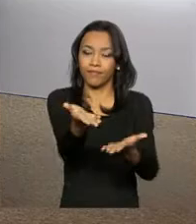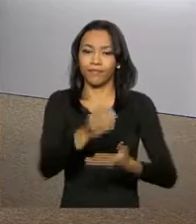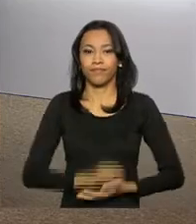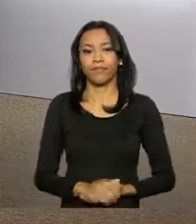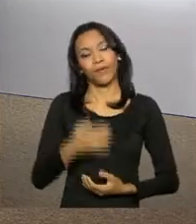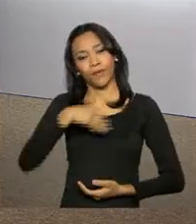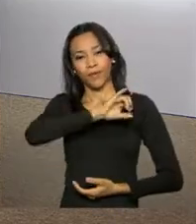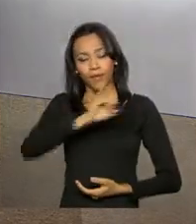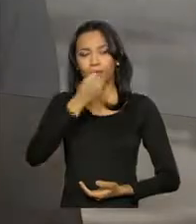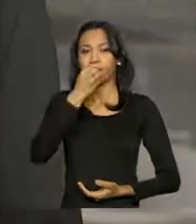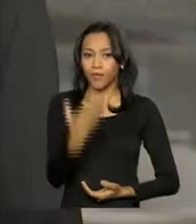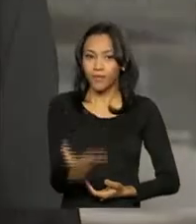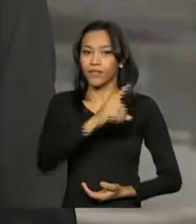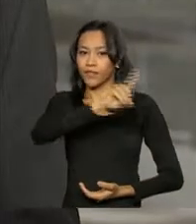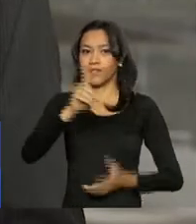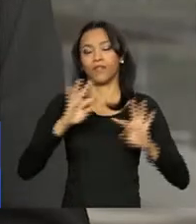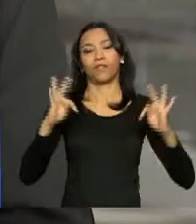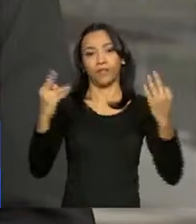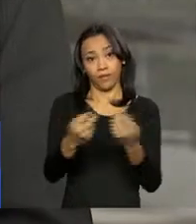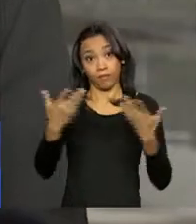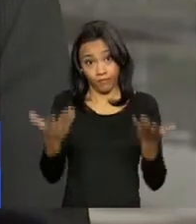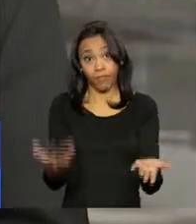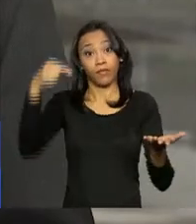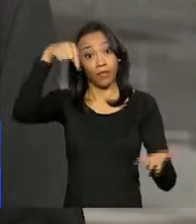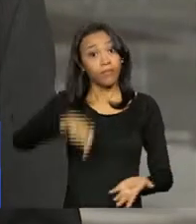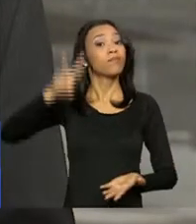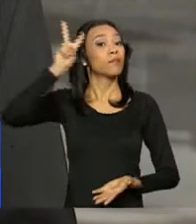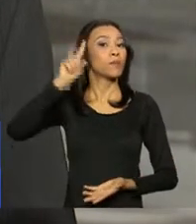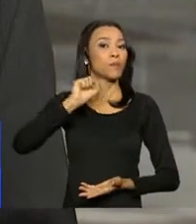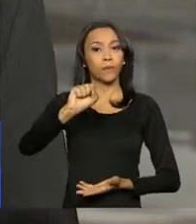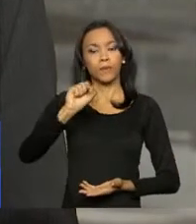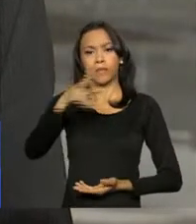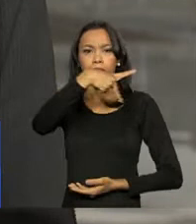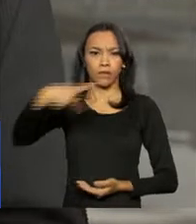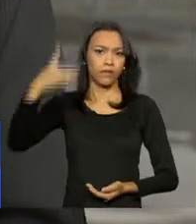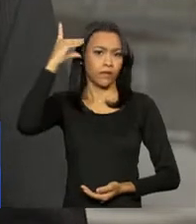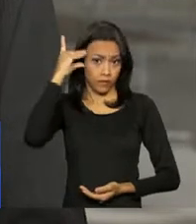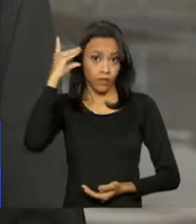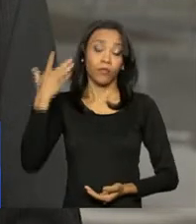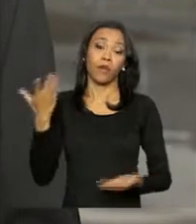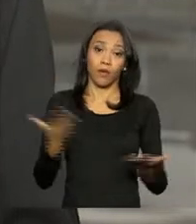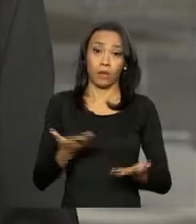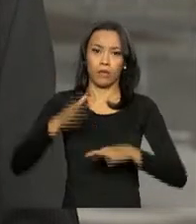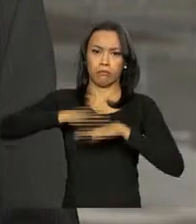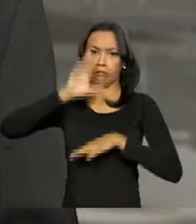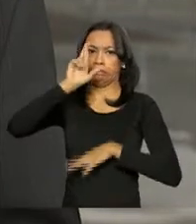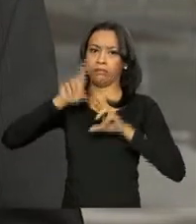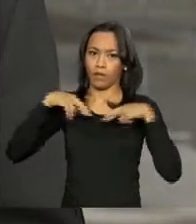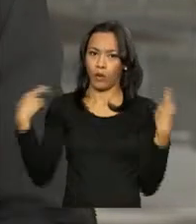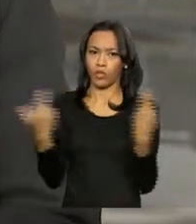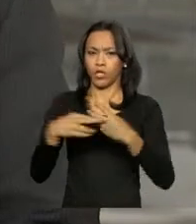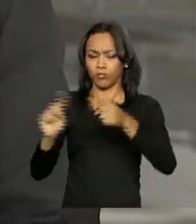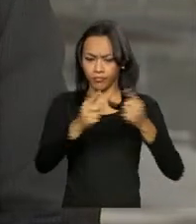Olá, Daniele. Bom dia a você, bom dia a todos. Bom, nesta segunda-feira, a presidenta Dilma Rousseff comanda a reunião de coordenação